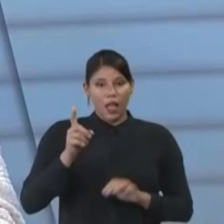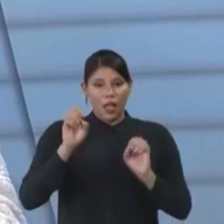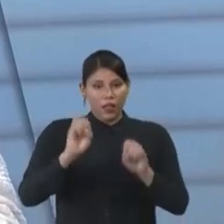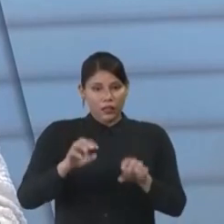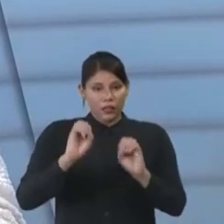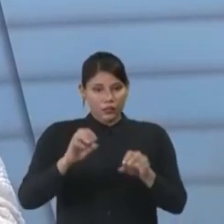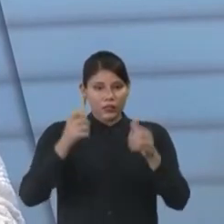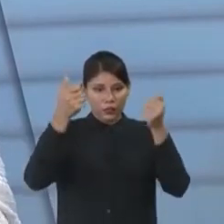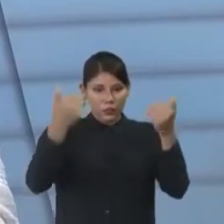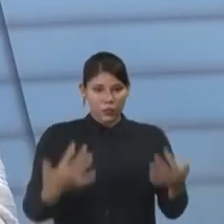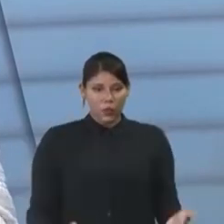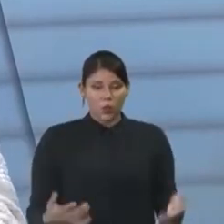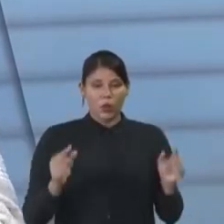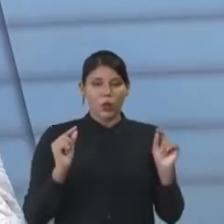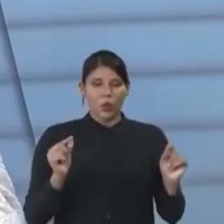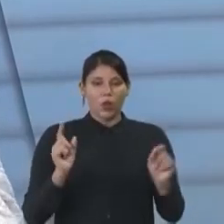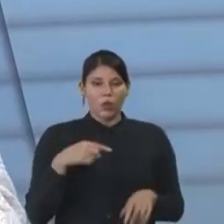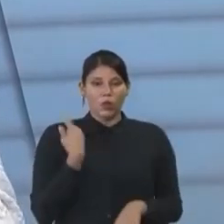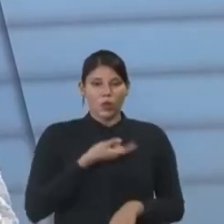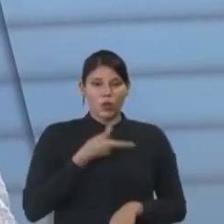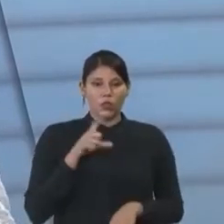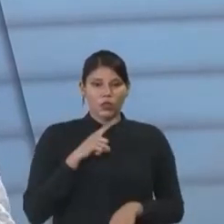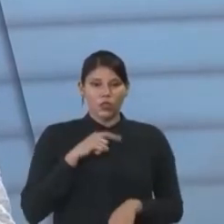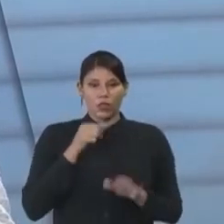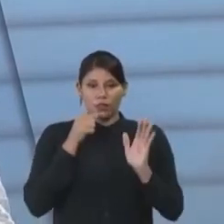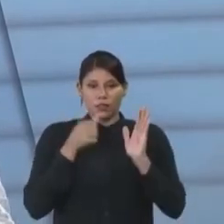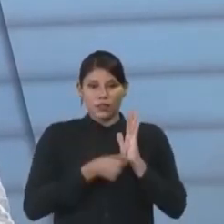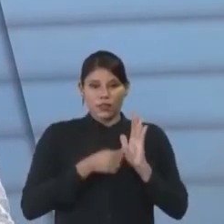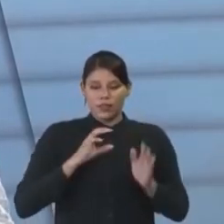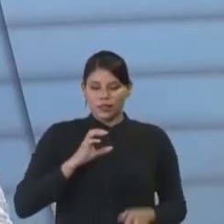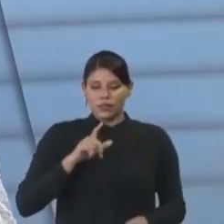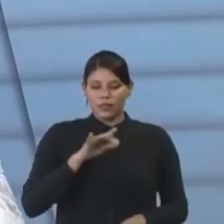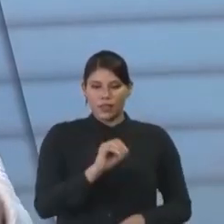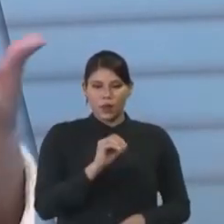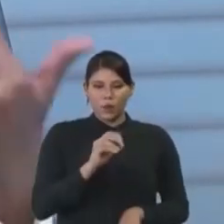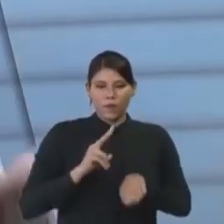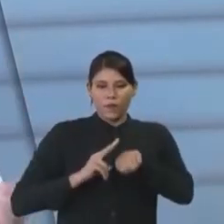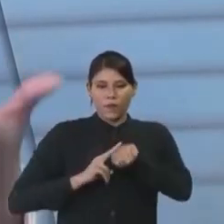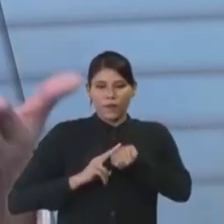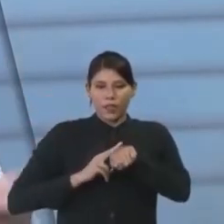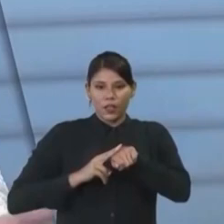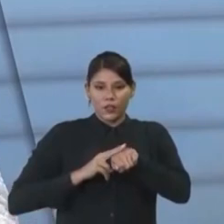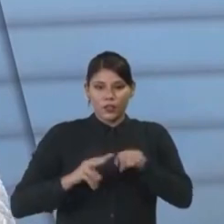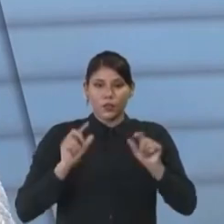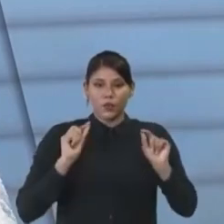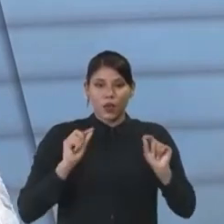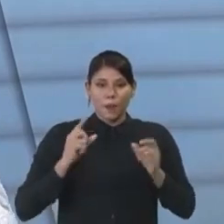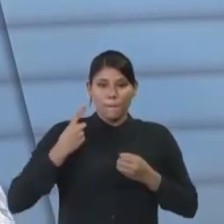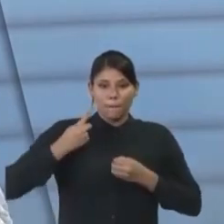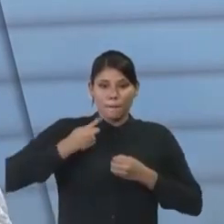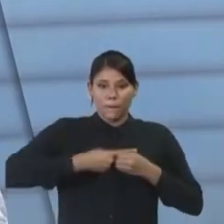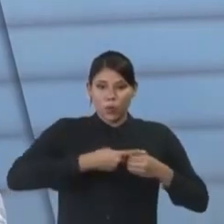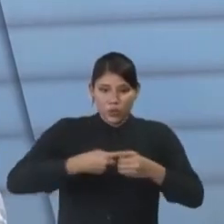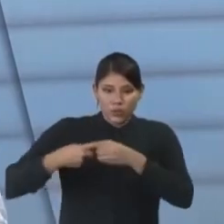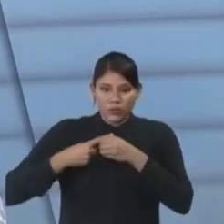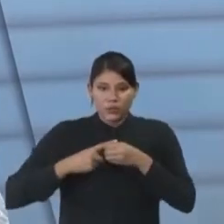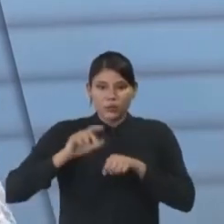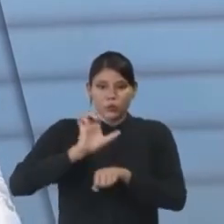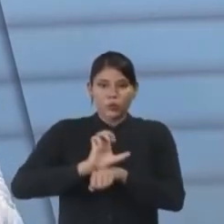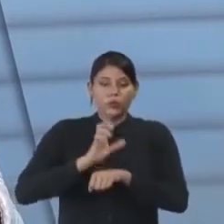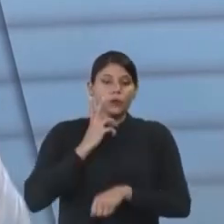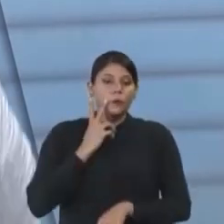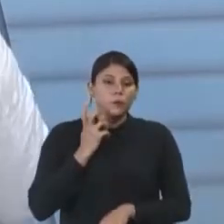que, e isso é fato, nós temos um selo verde hoje para que os municípios cearense